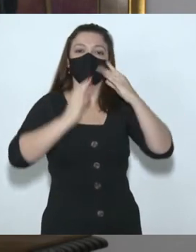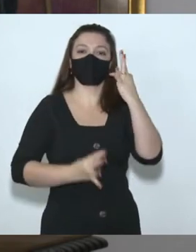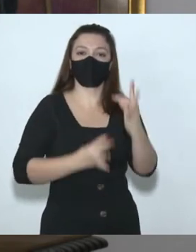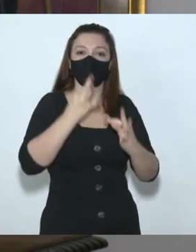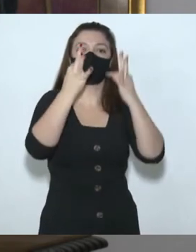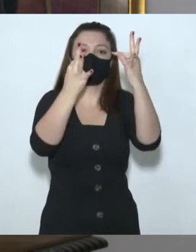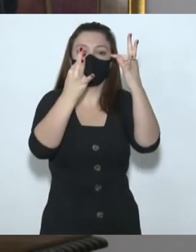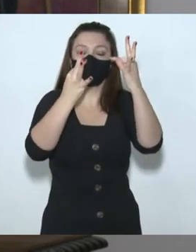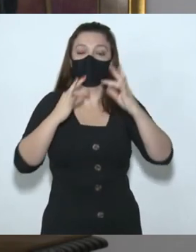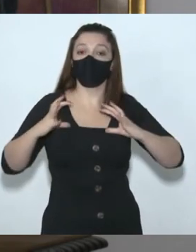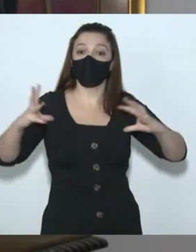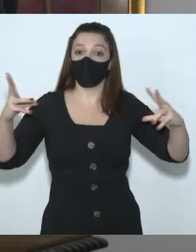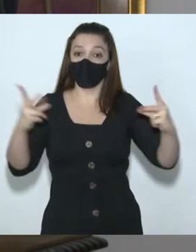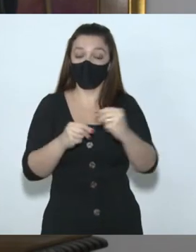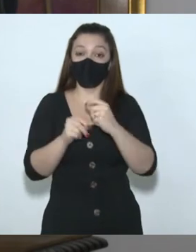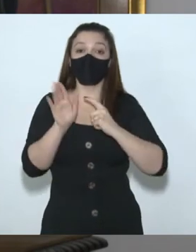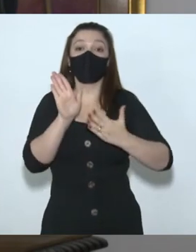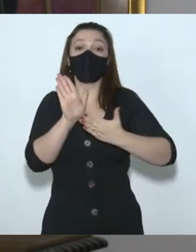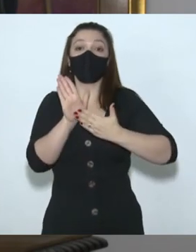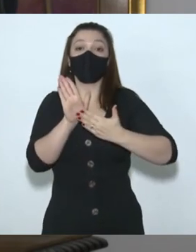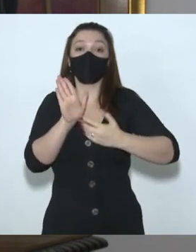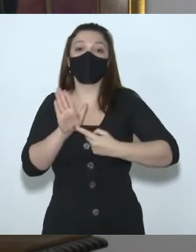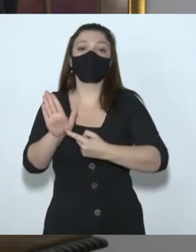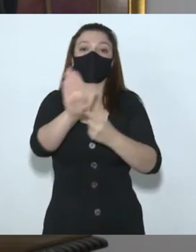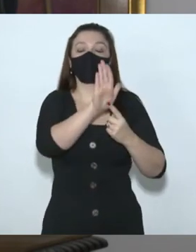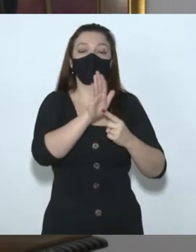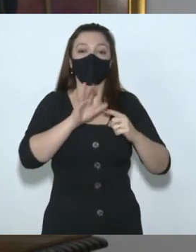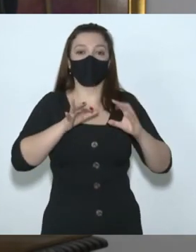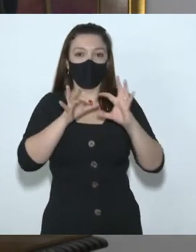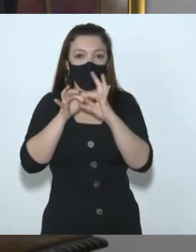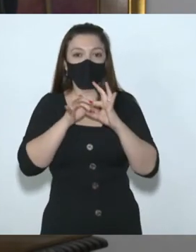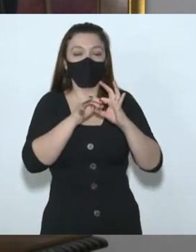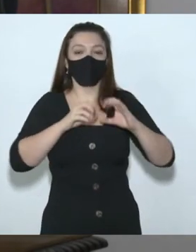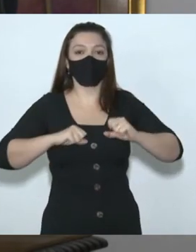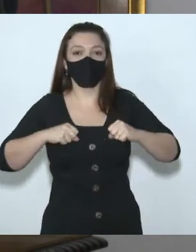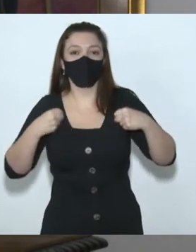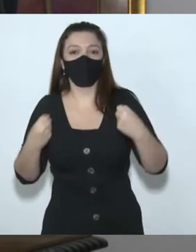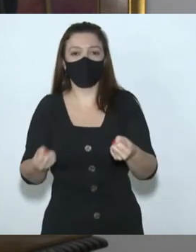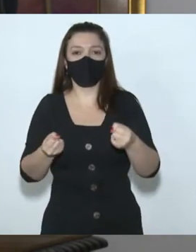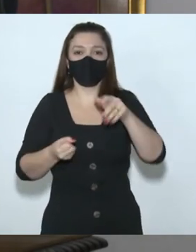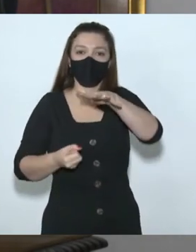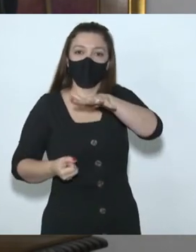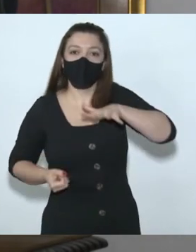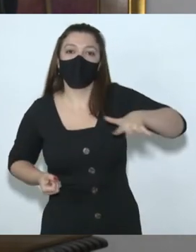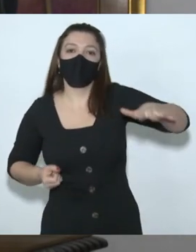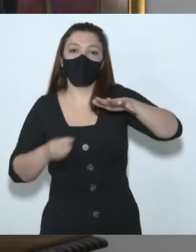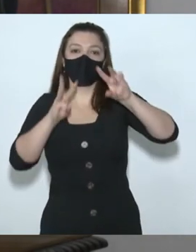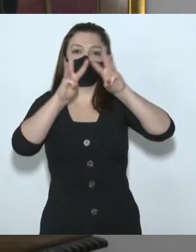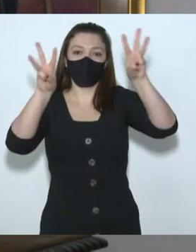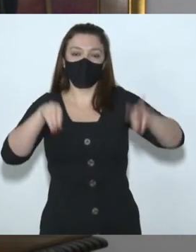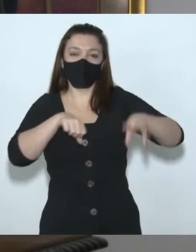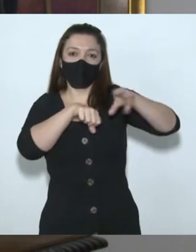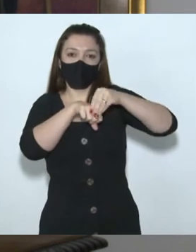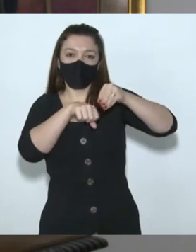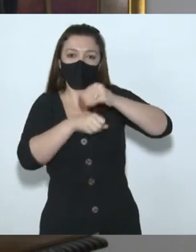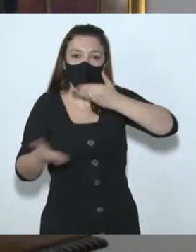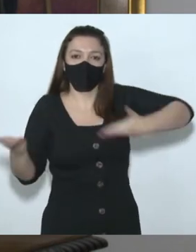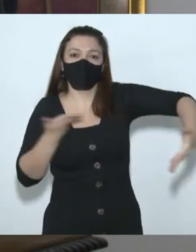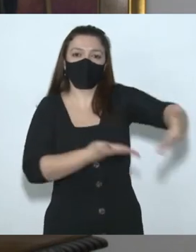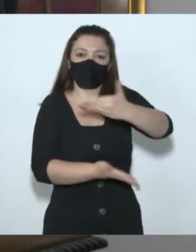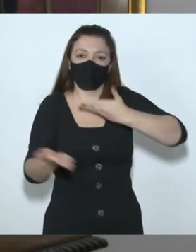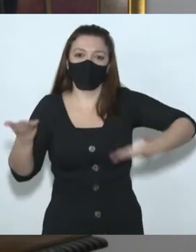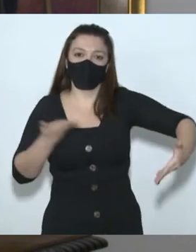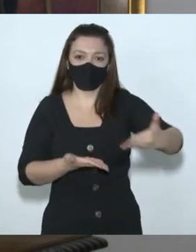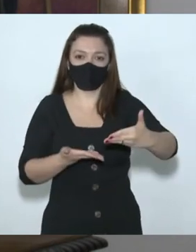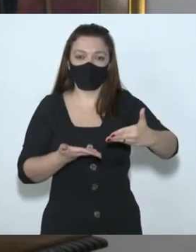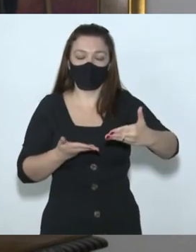inovação tecnológica. Estamos propondo a união de esforços e a transversalidade em todas as áreas